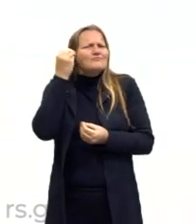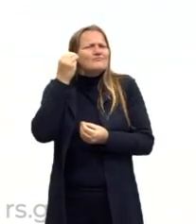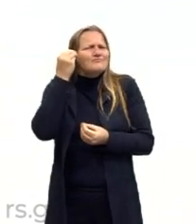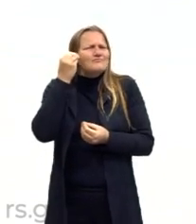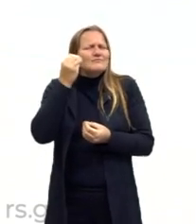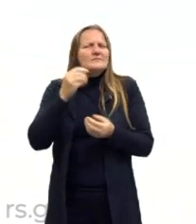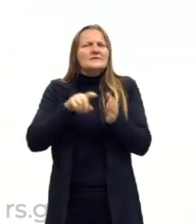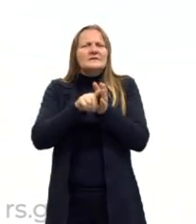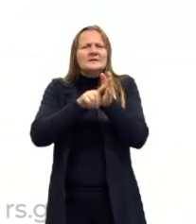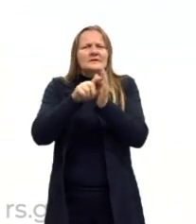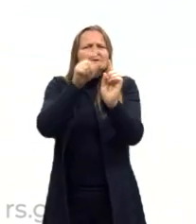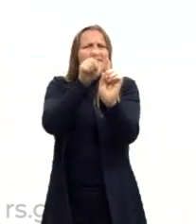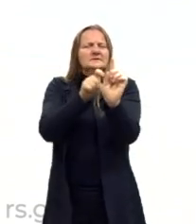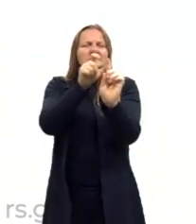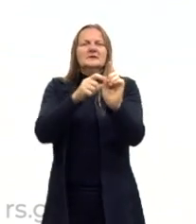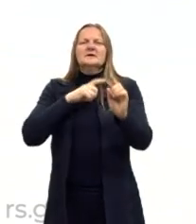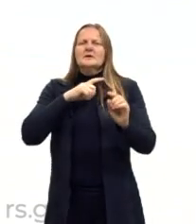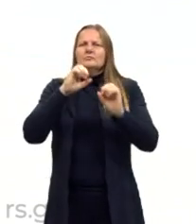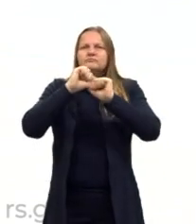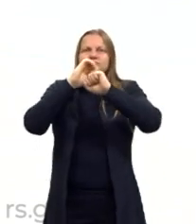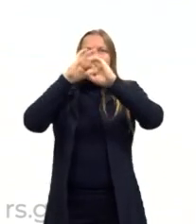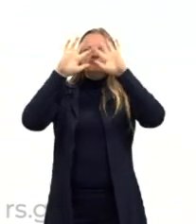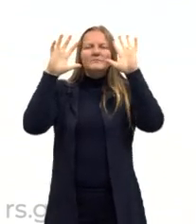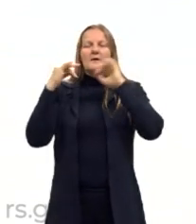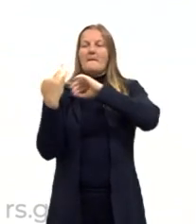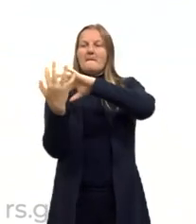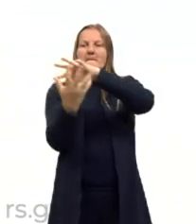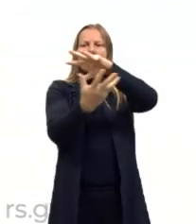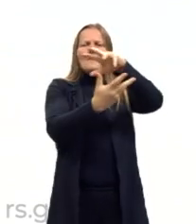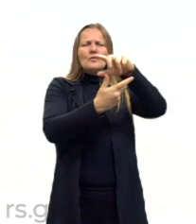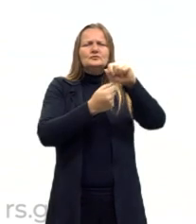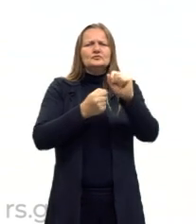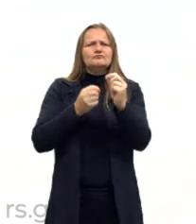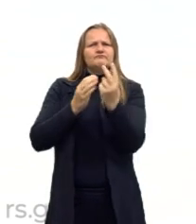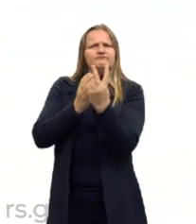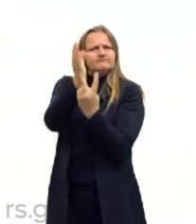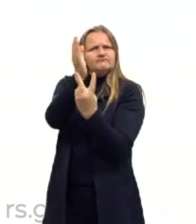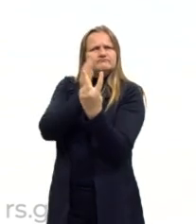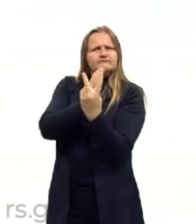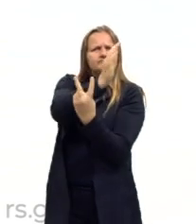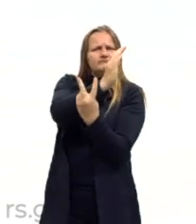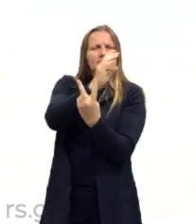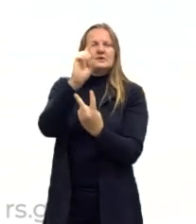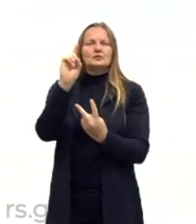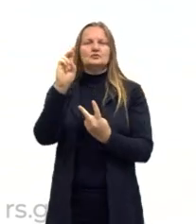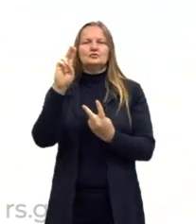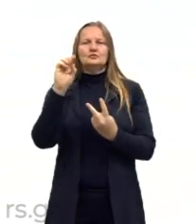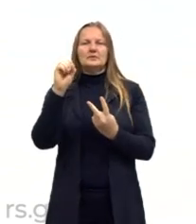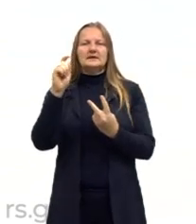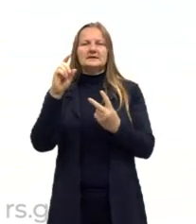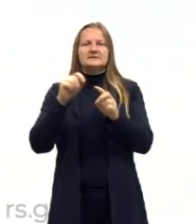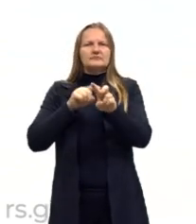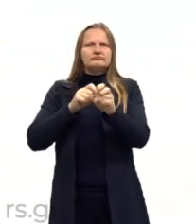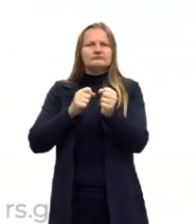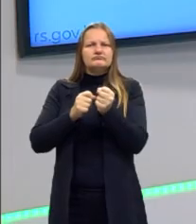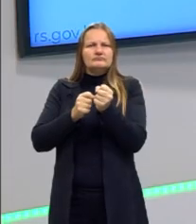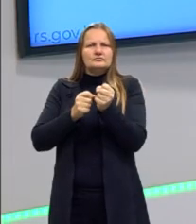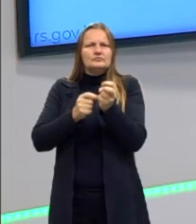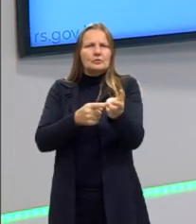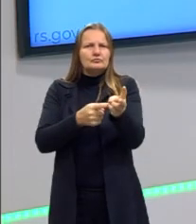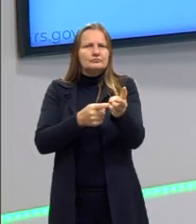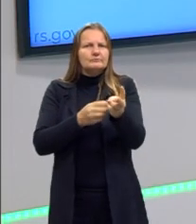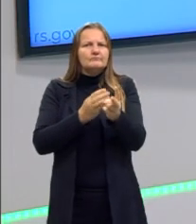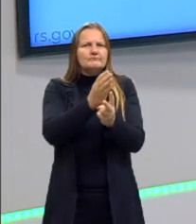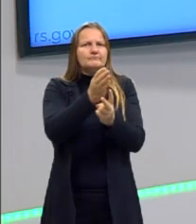metafísicas compreendem uma visão de mundo de forma dualista. Lembra do Platão? Qual que era a proposta do